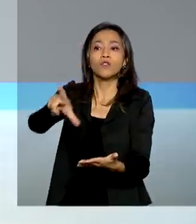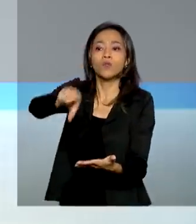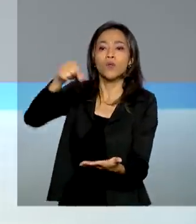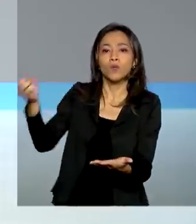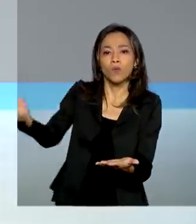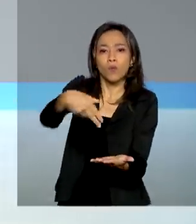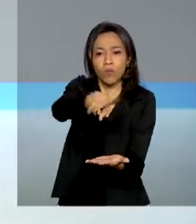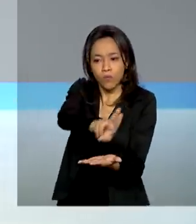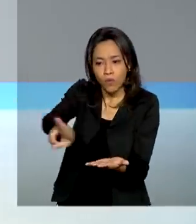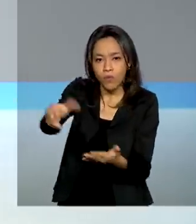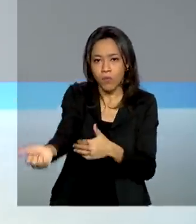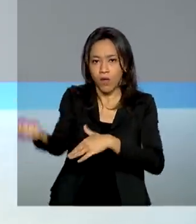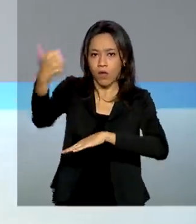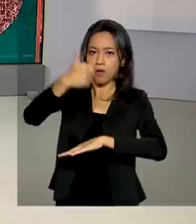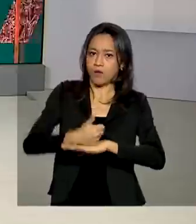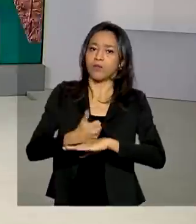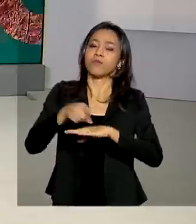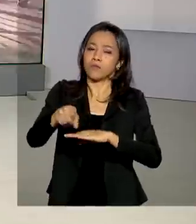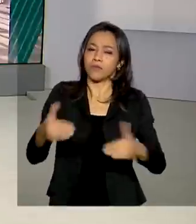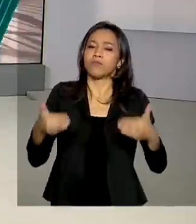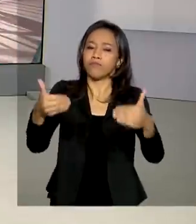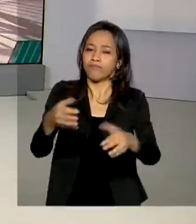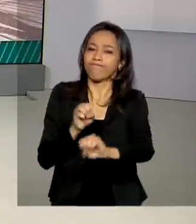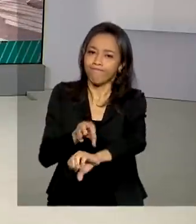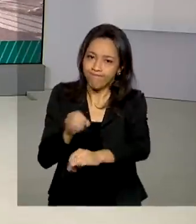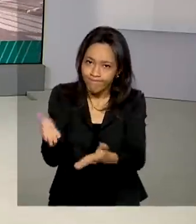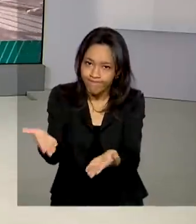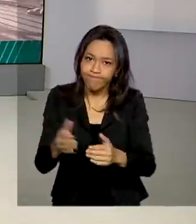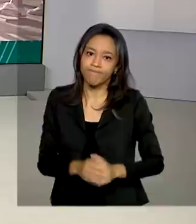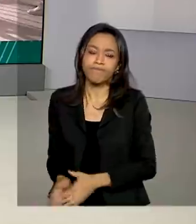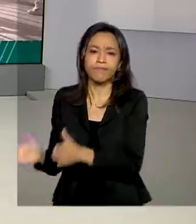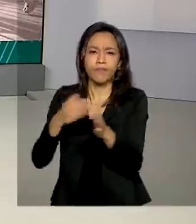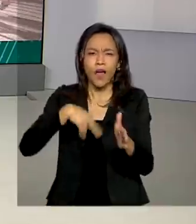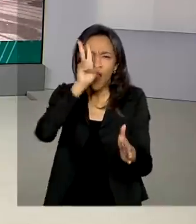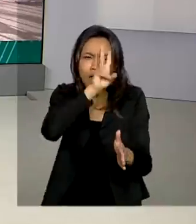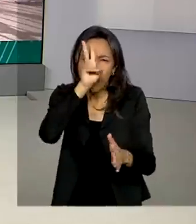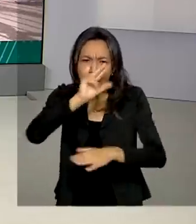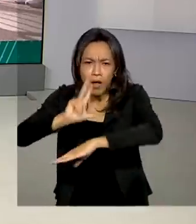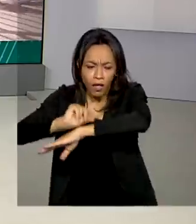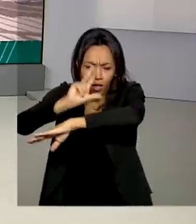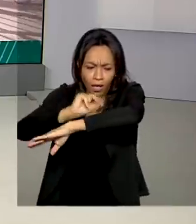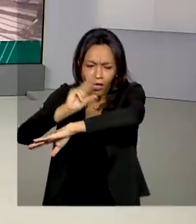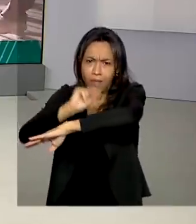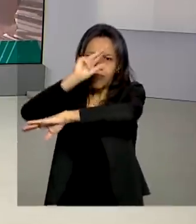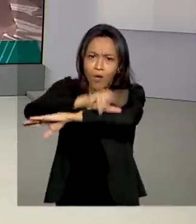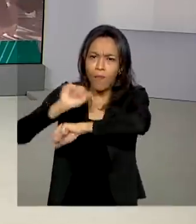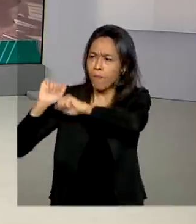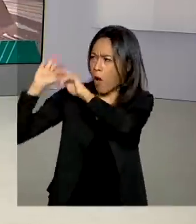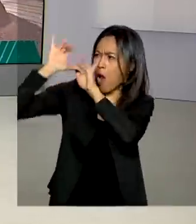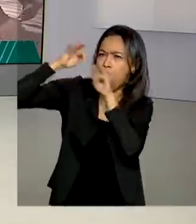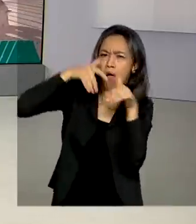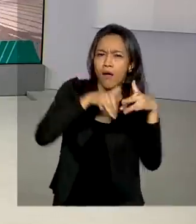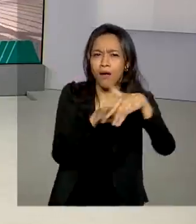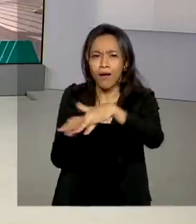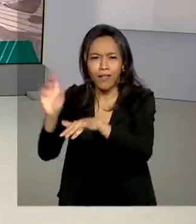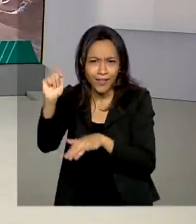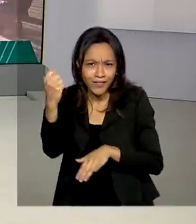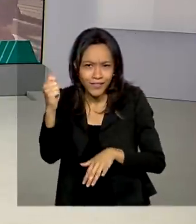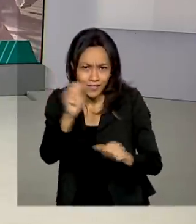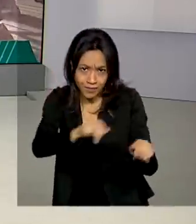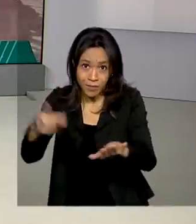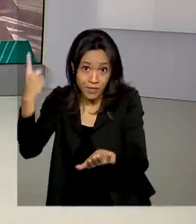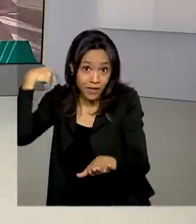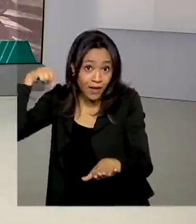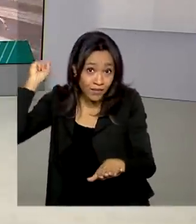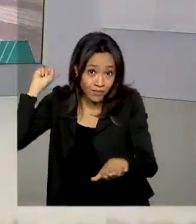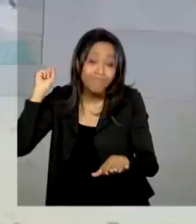assumir o Ministério da Educação. E lembra aquela nuvem de gafanhotos que invadiu a Argentina semana passada? Pois